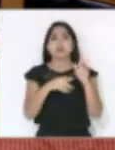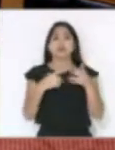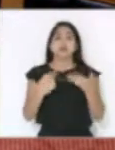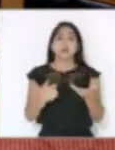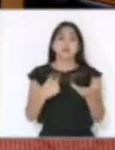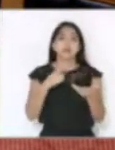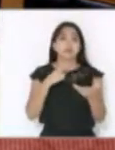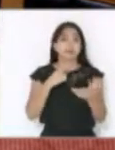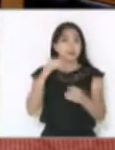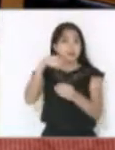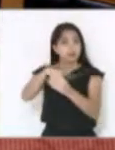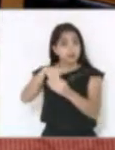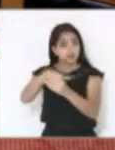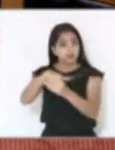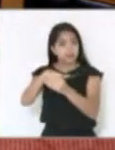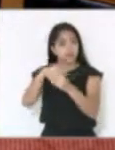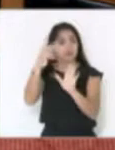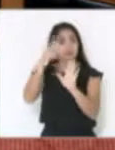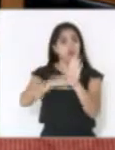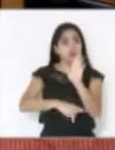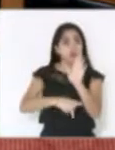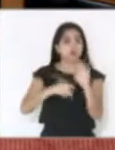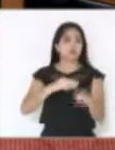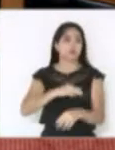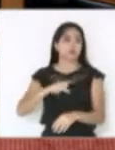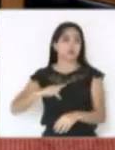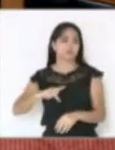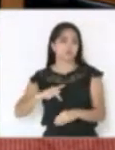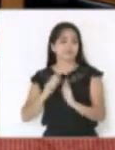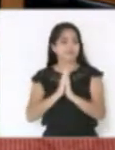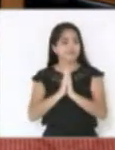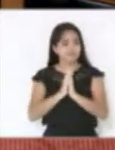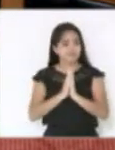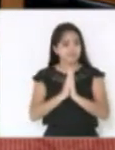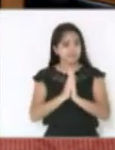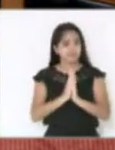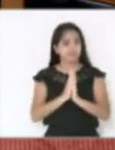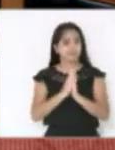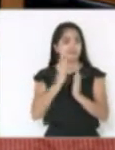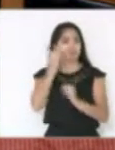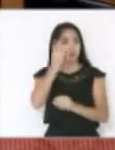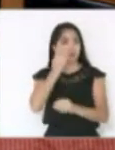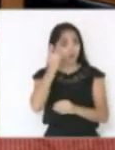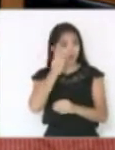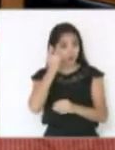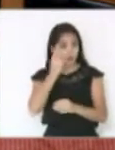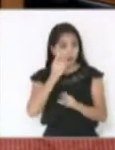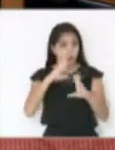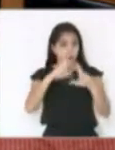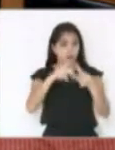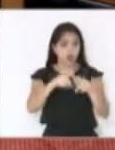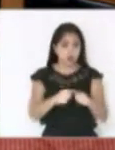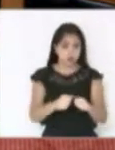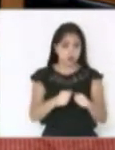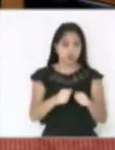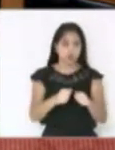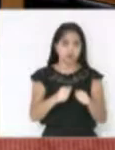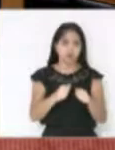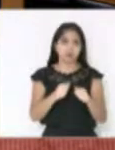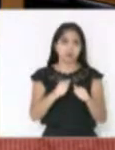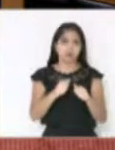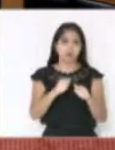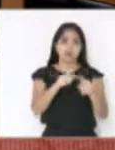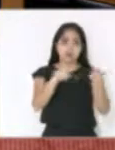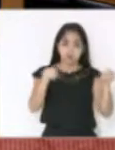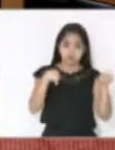nós temos a votação do projeto do Ministério Público. Portanto, faço um apelo aos eminentes deputados que estejam em seus